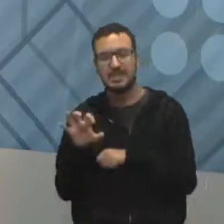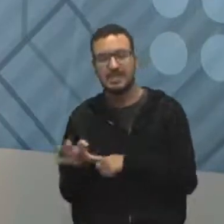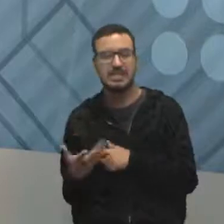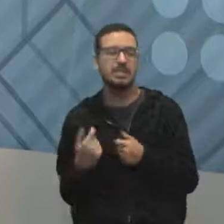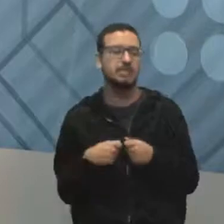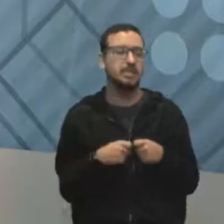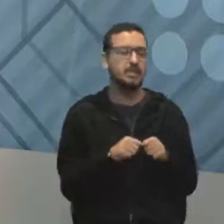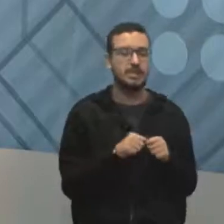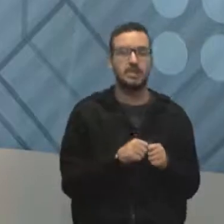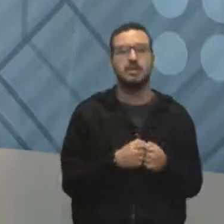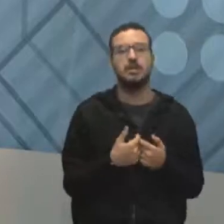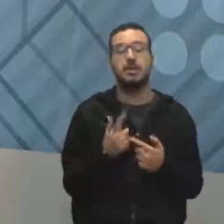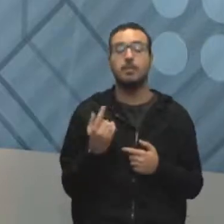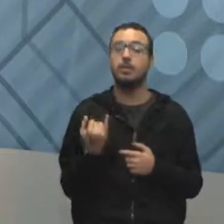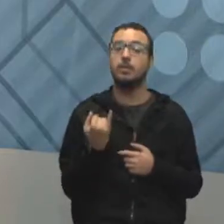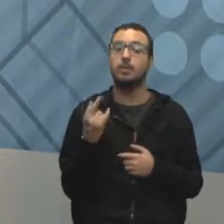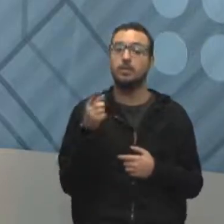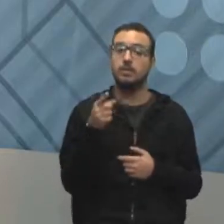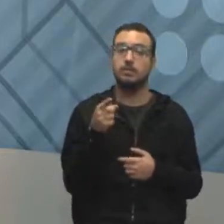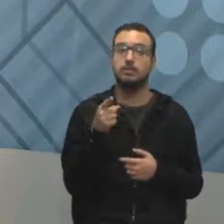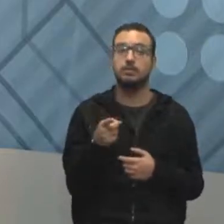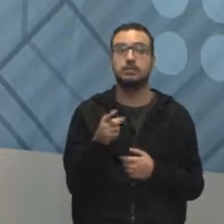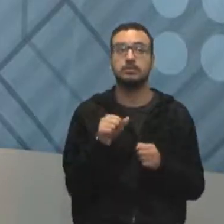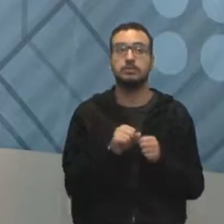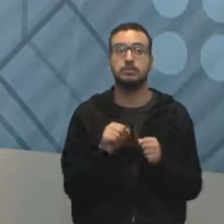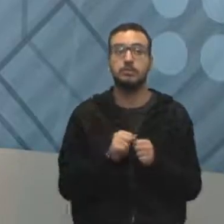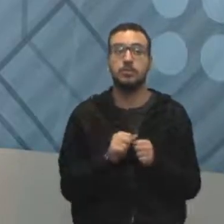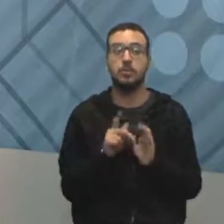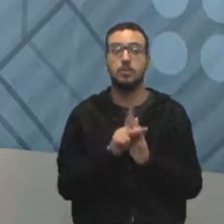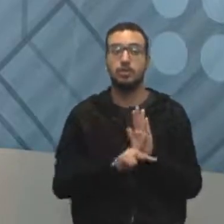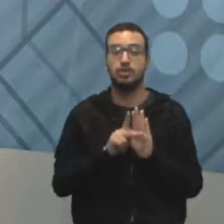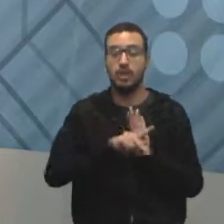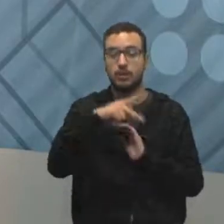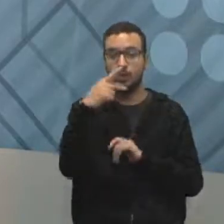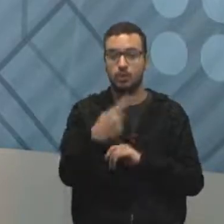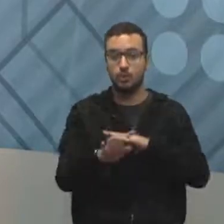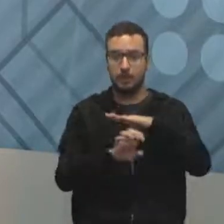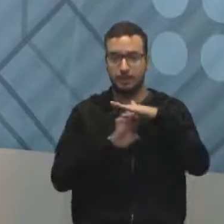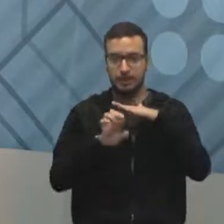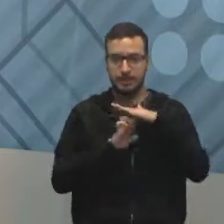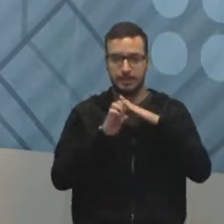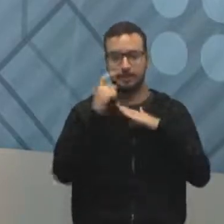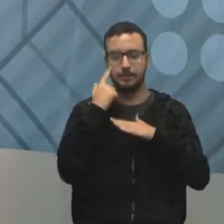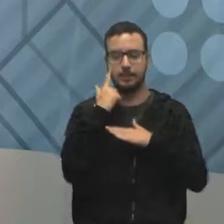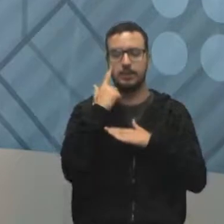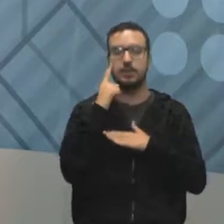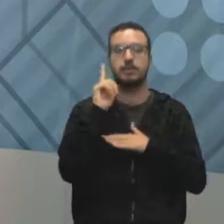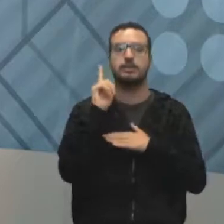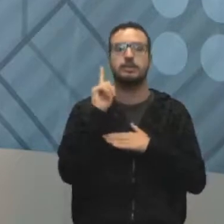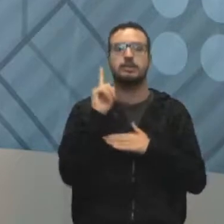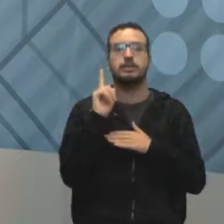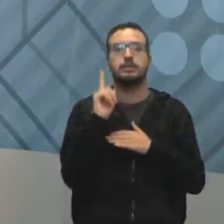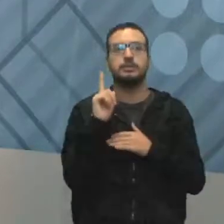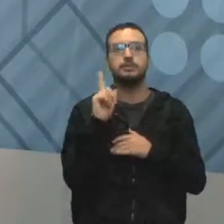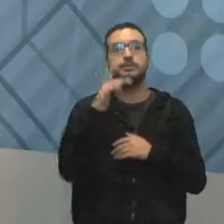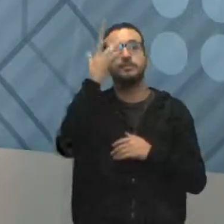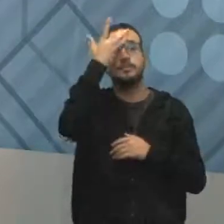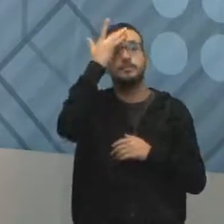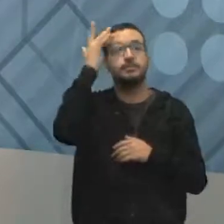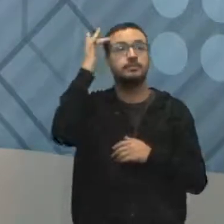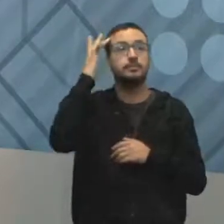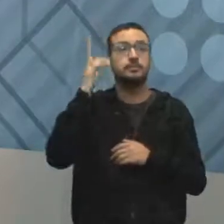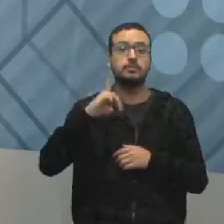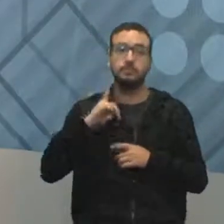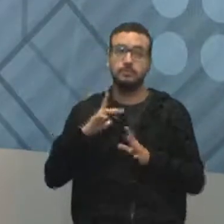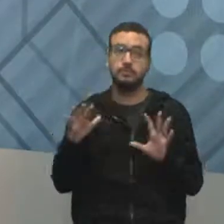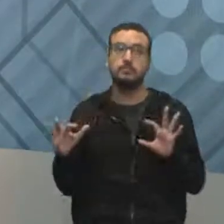que fazer assado. É importante que você vai montar um projeto na sua empresa. Você vai chamar para esse projeto as pessoas que têm